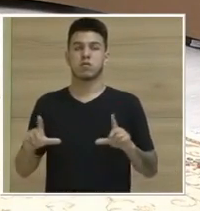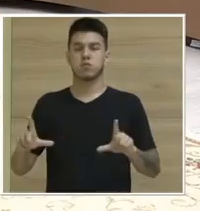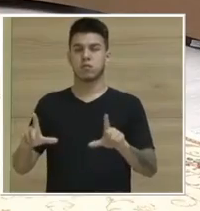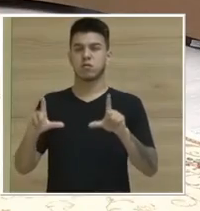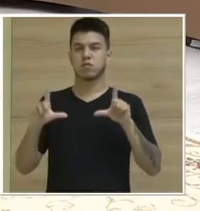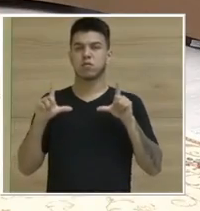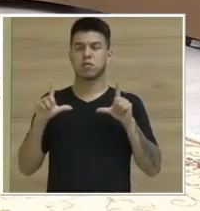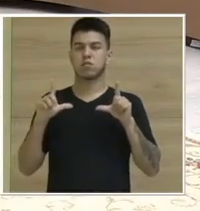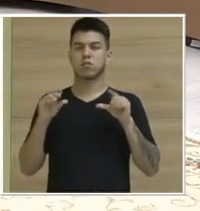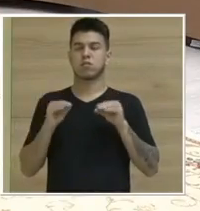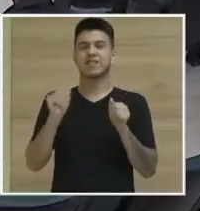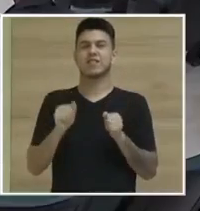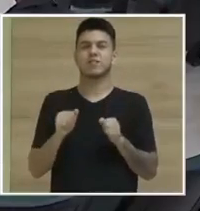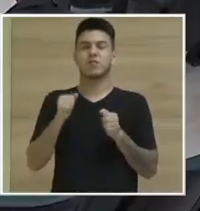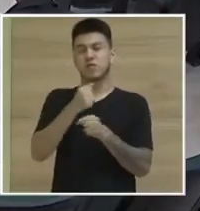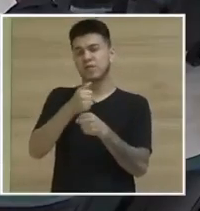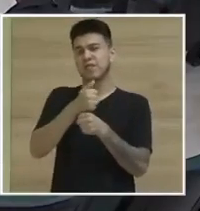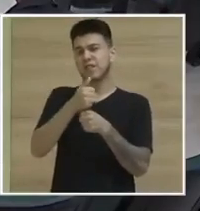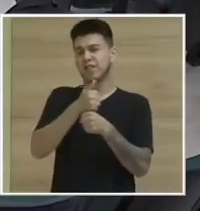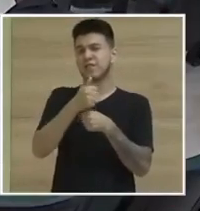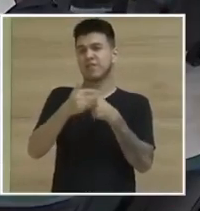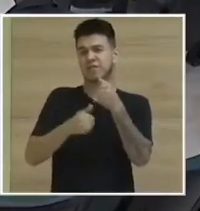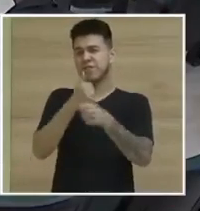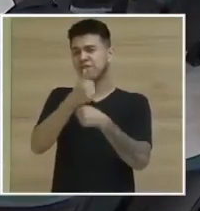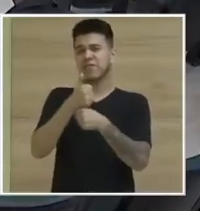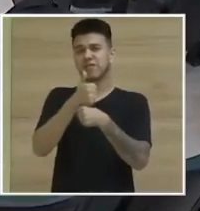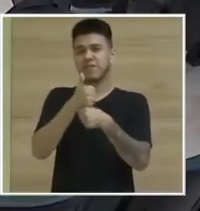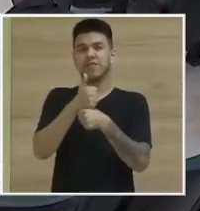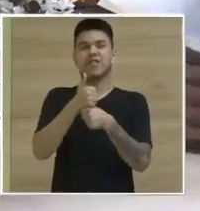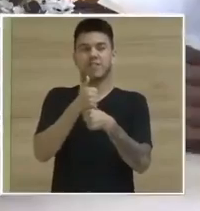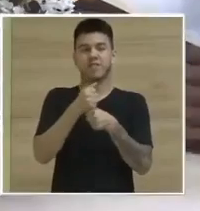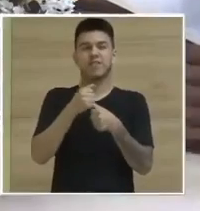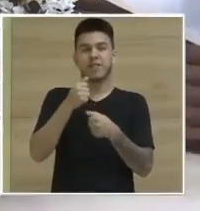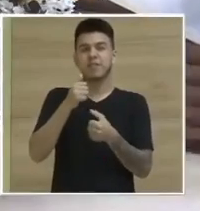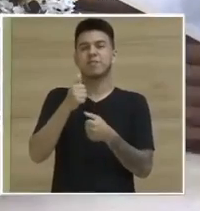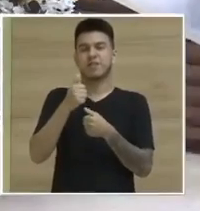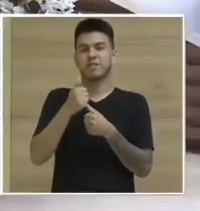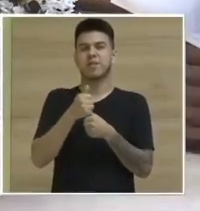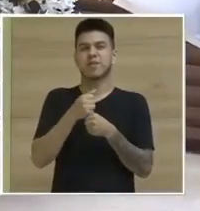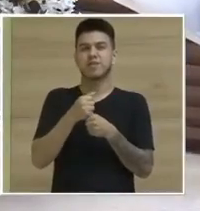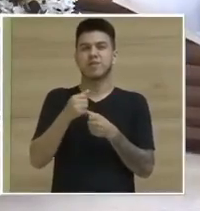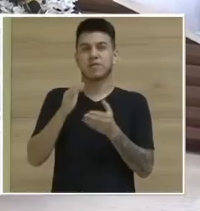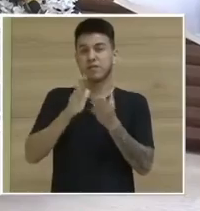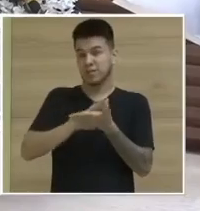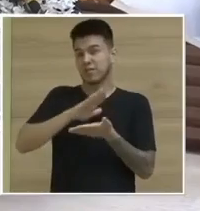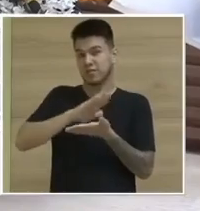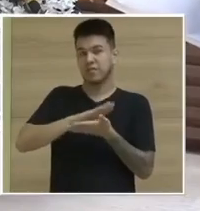na data da homenagem, todos cantarmos parabéns à professora Laurinha.